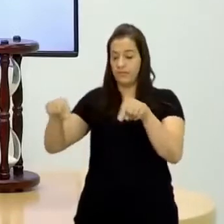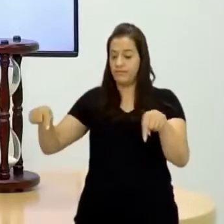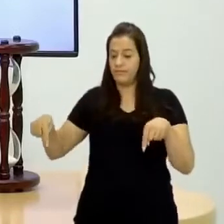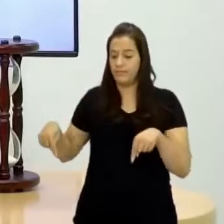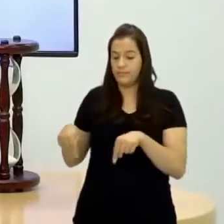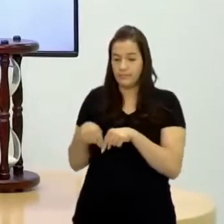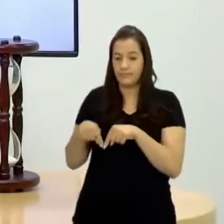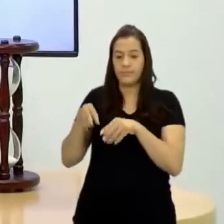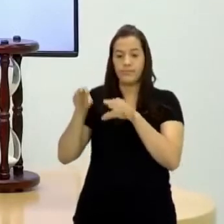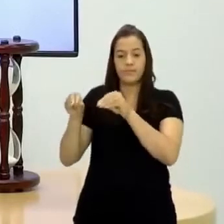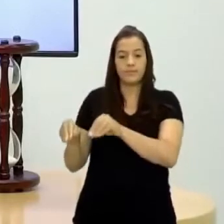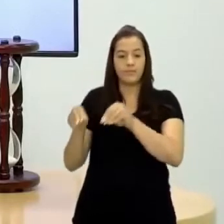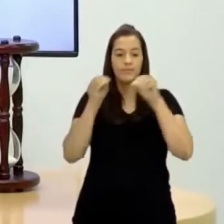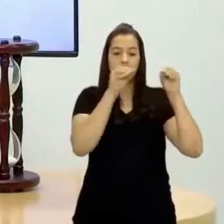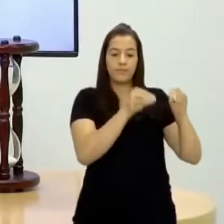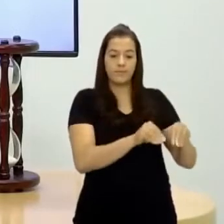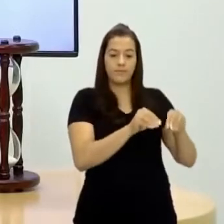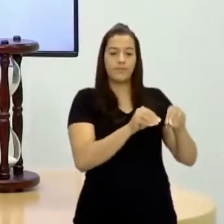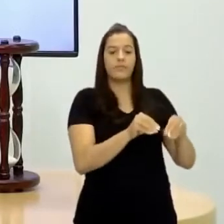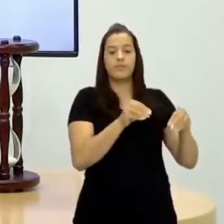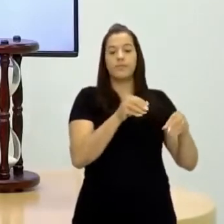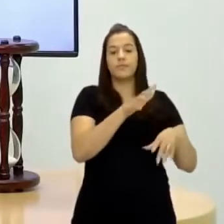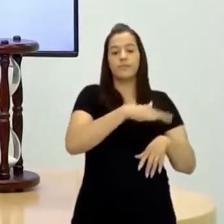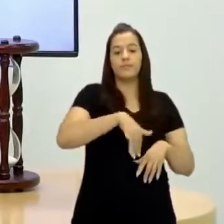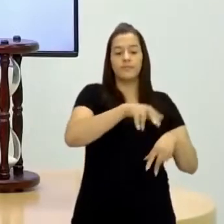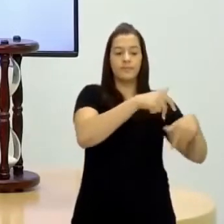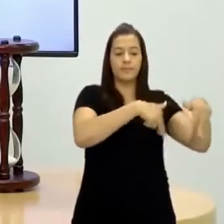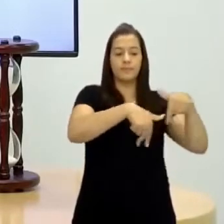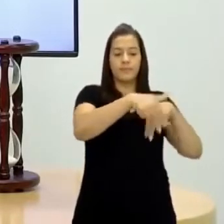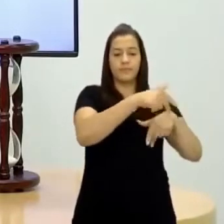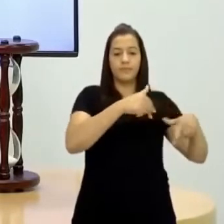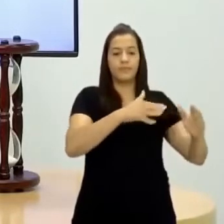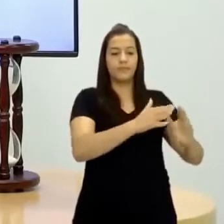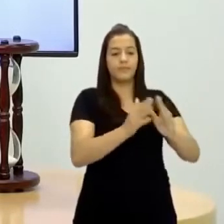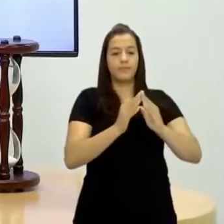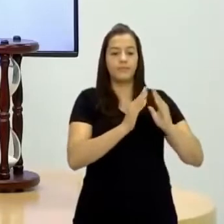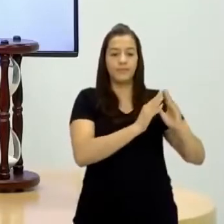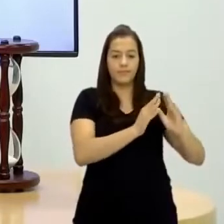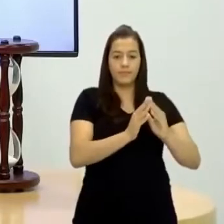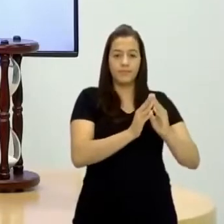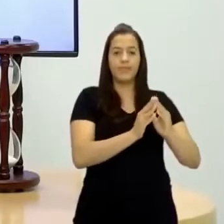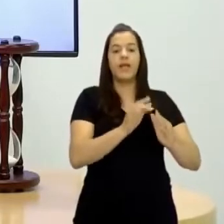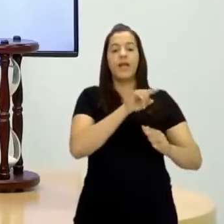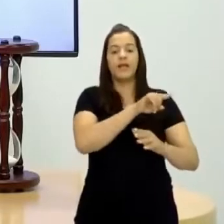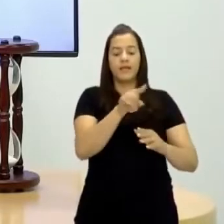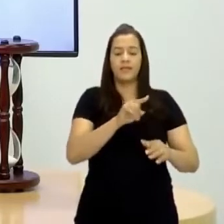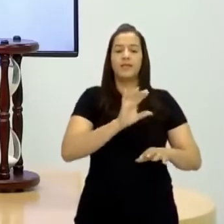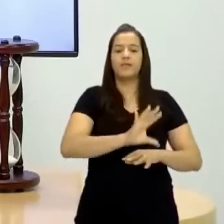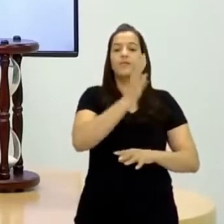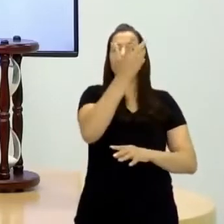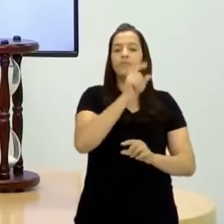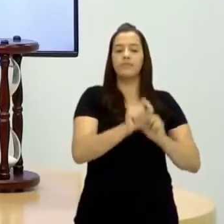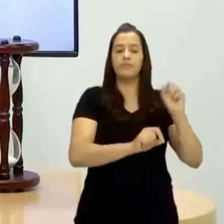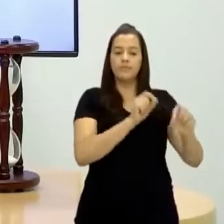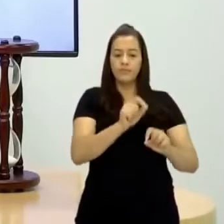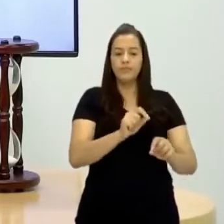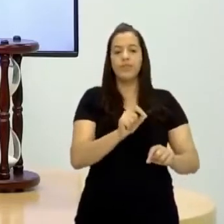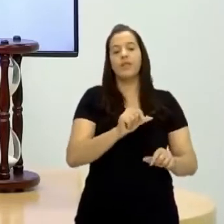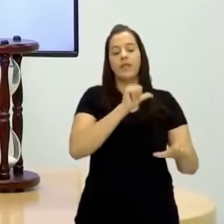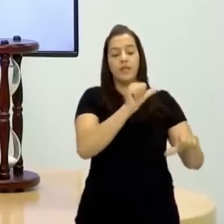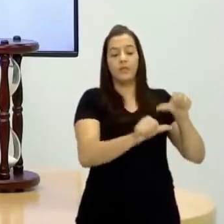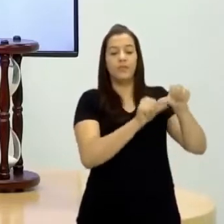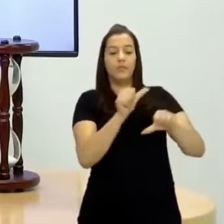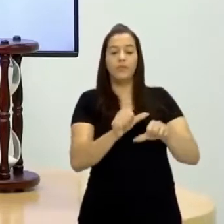e ele vai morar na vila, ele se torna um vilão. Certo? E aí,